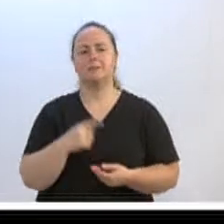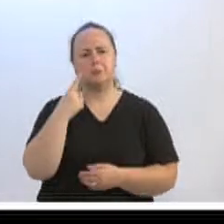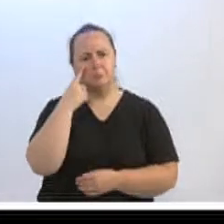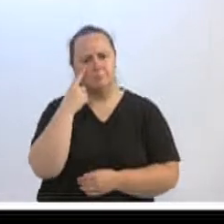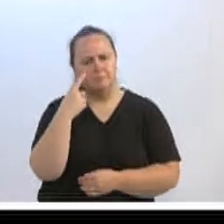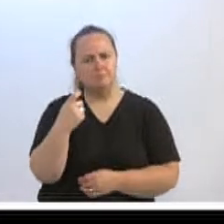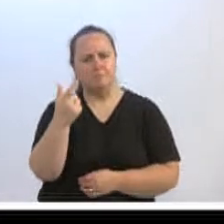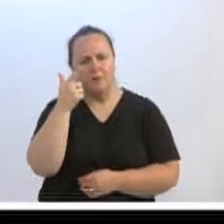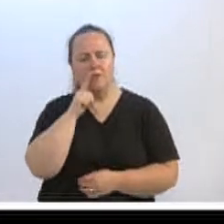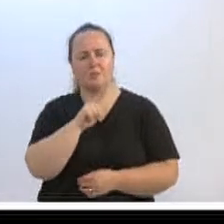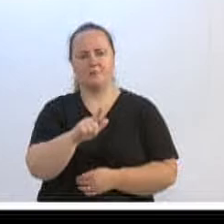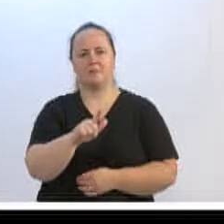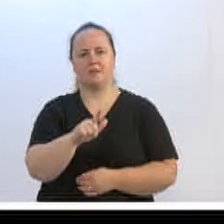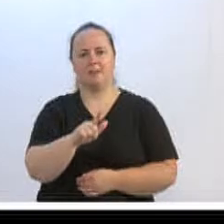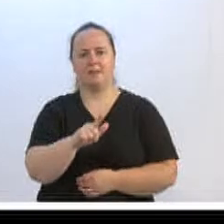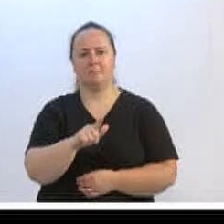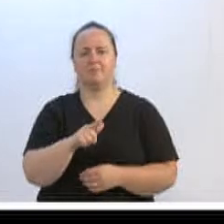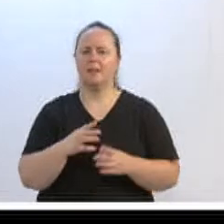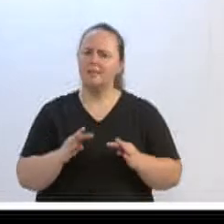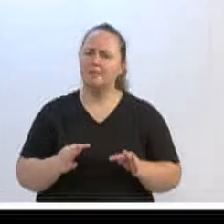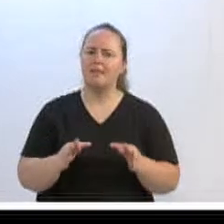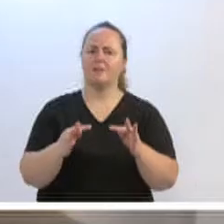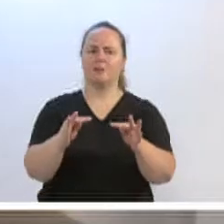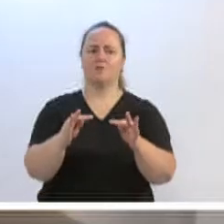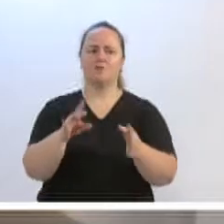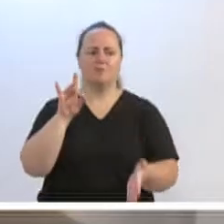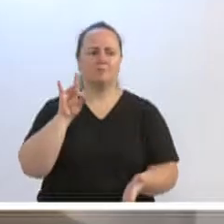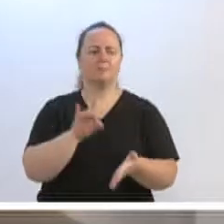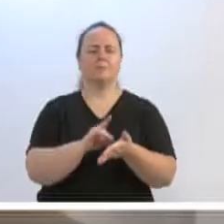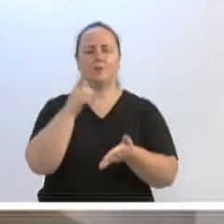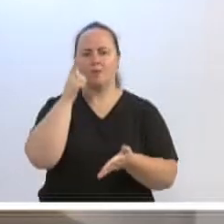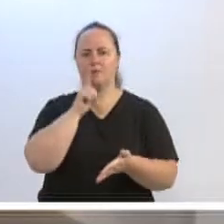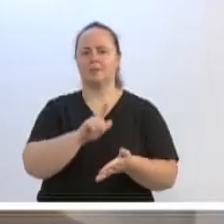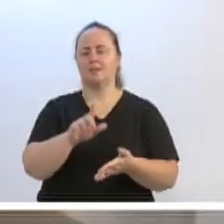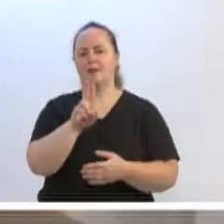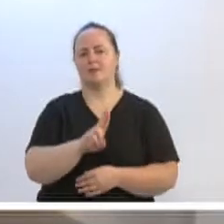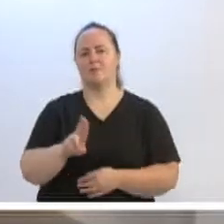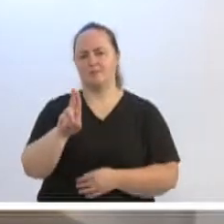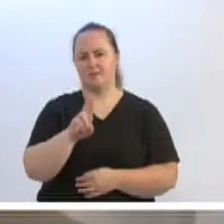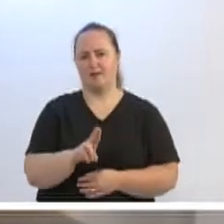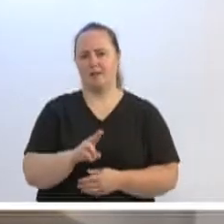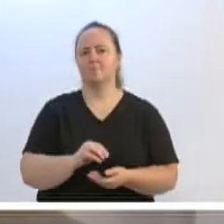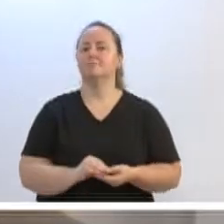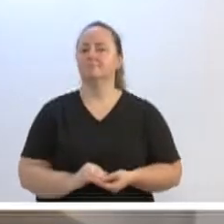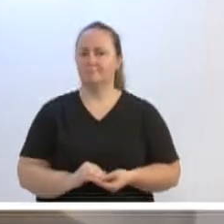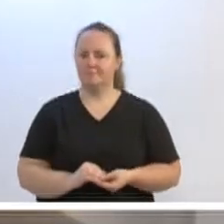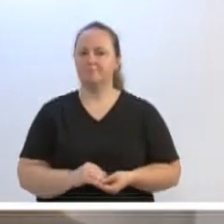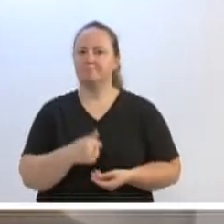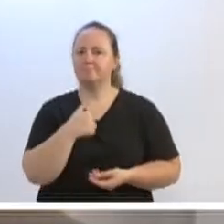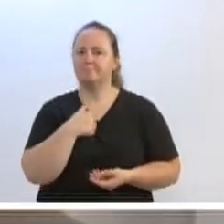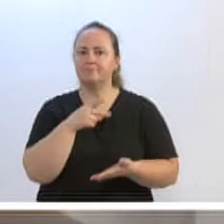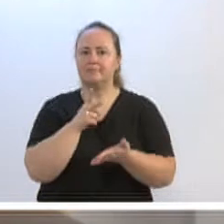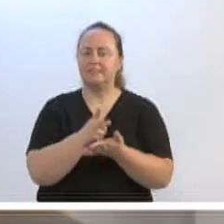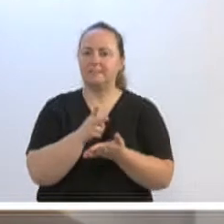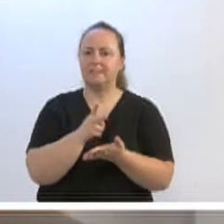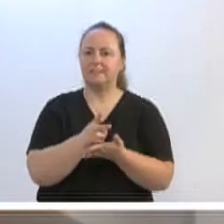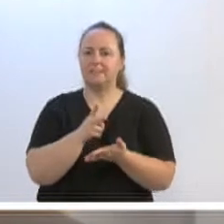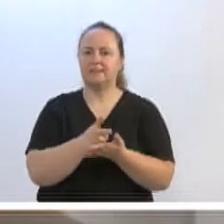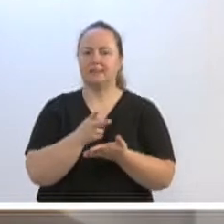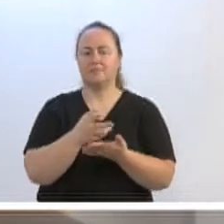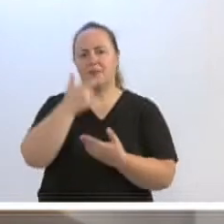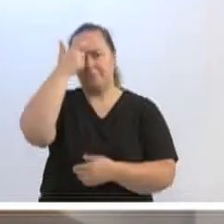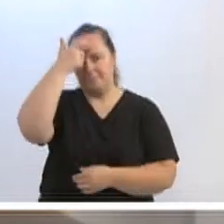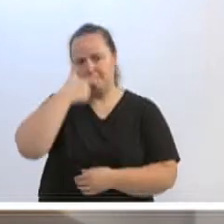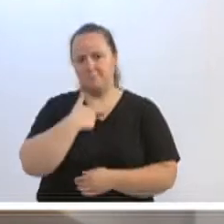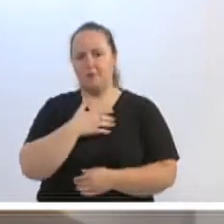a cidade tecnológica, é saber que essa tecnologia pode ser usada sempre para o bem, e como eu sempre sou, sempre fui um cara